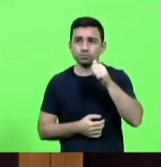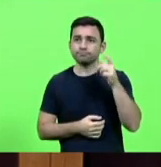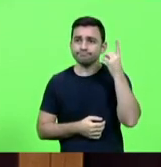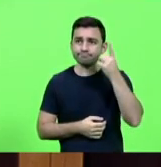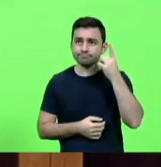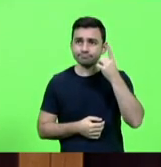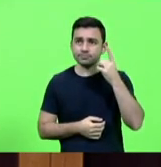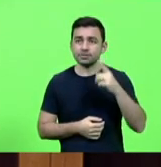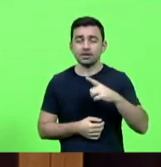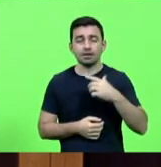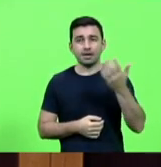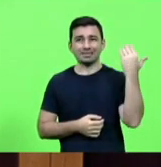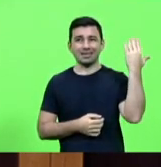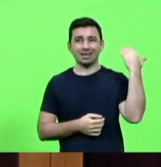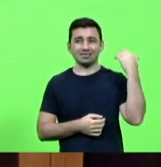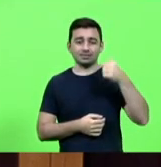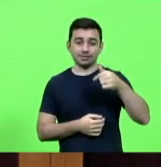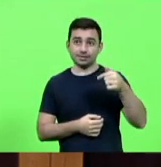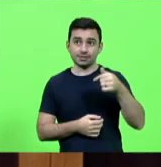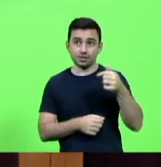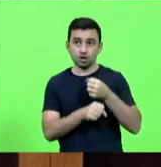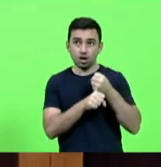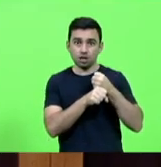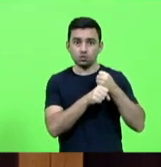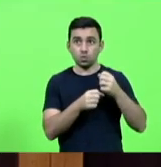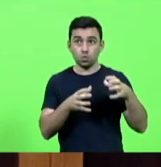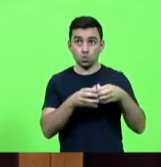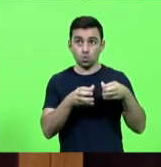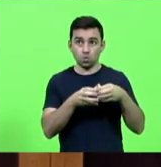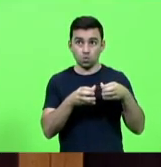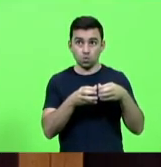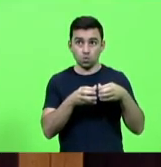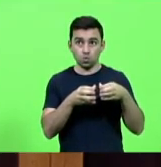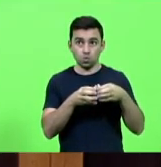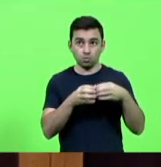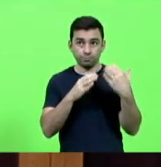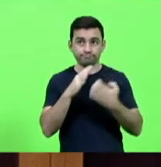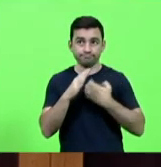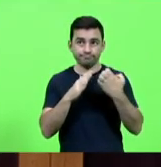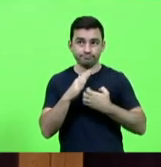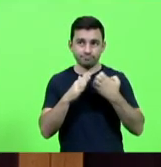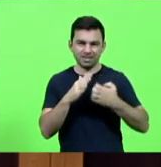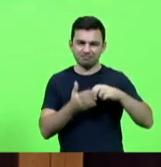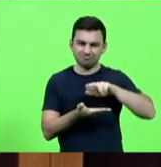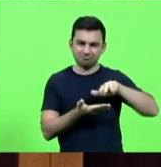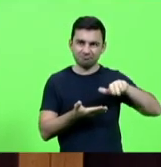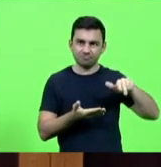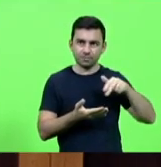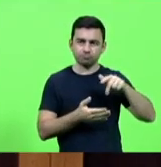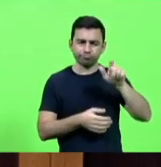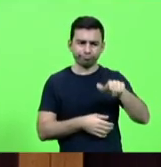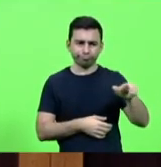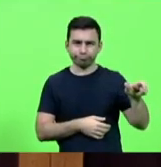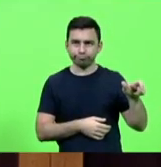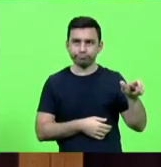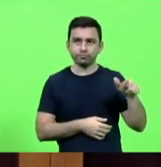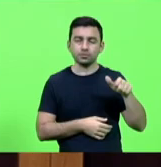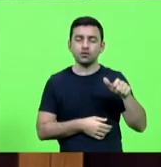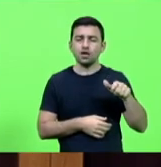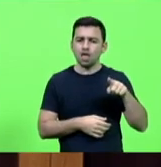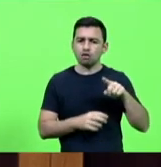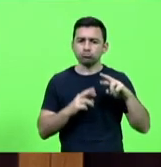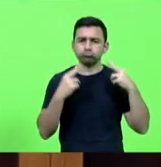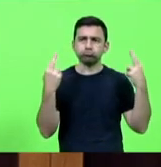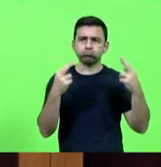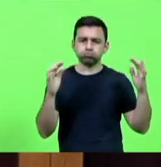77 anos um grupo de empresários há 77 anos um grupo de empresários reuniu-se